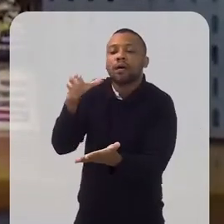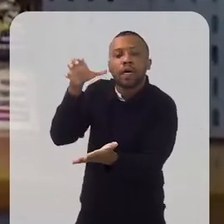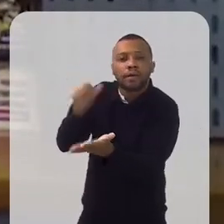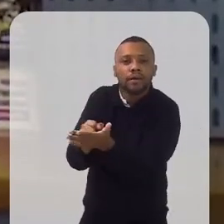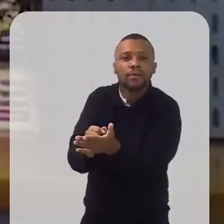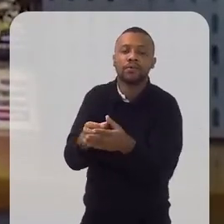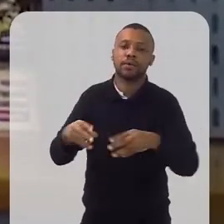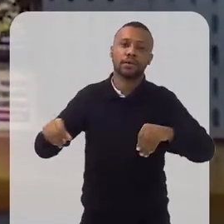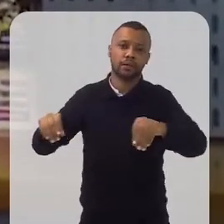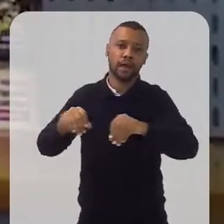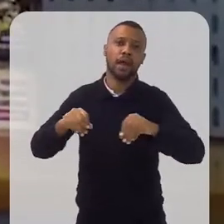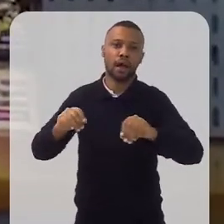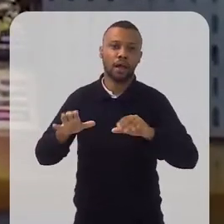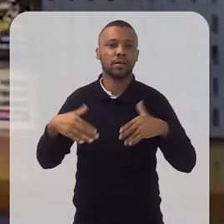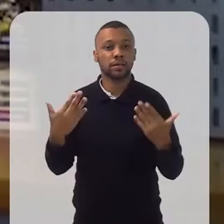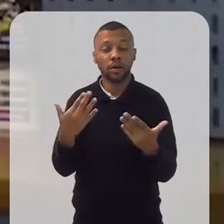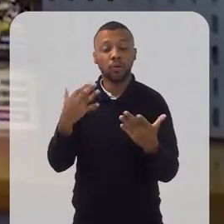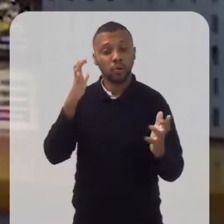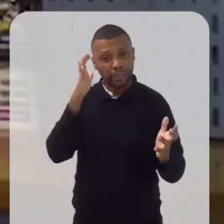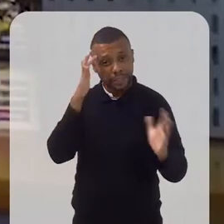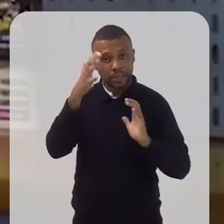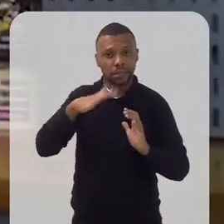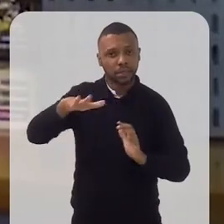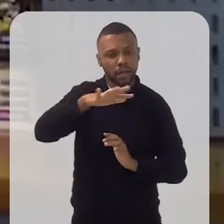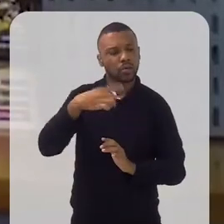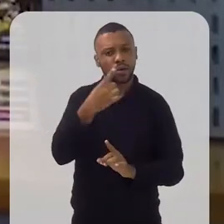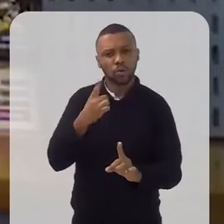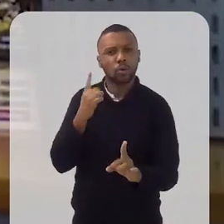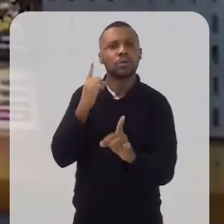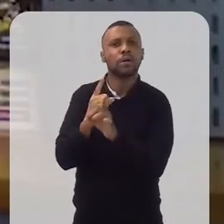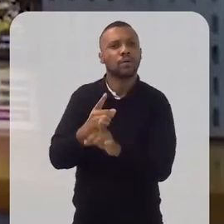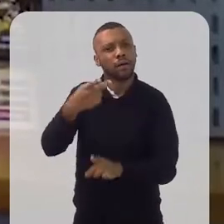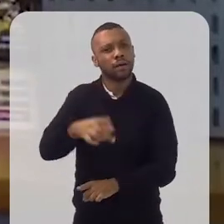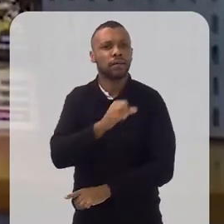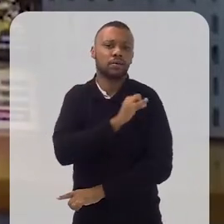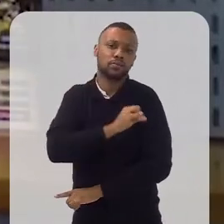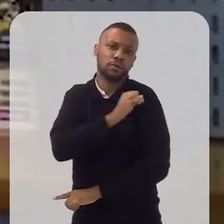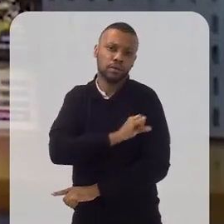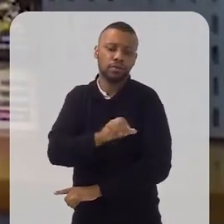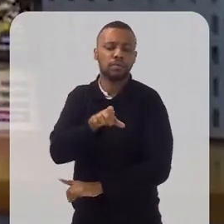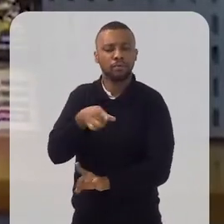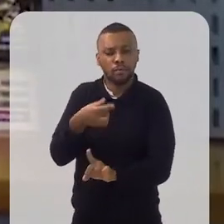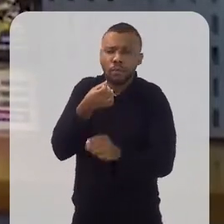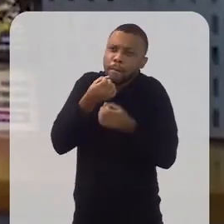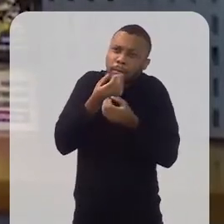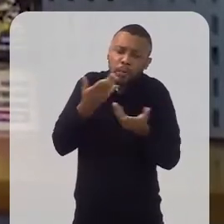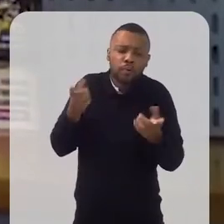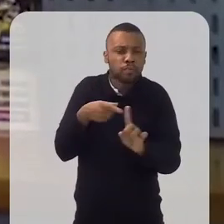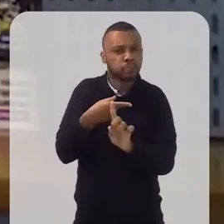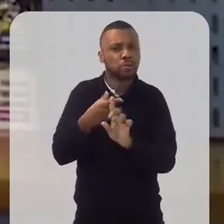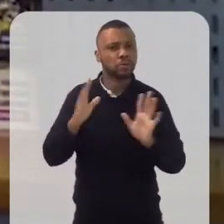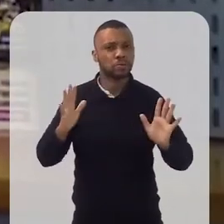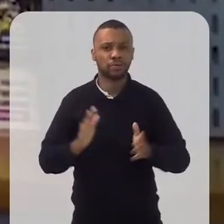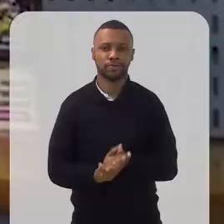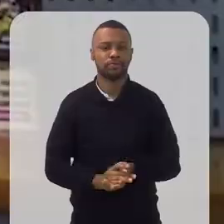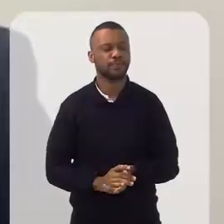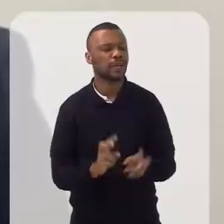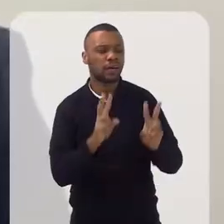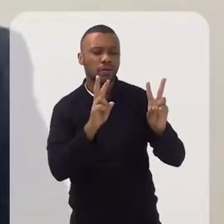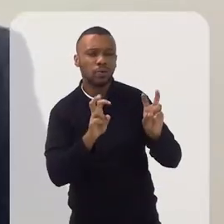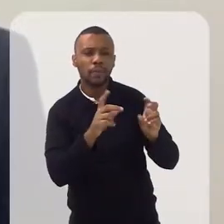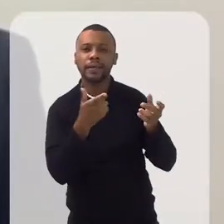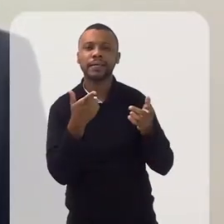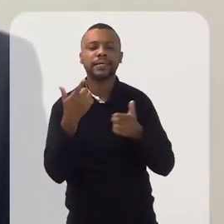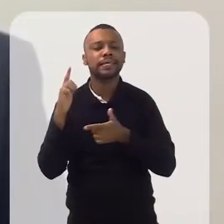final de suas terras. Então, é esse o cenário que a gente encontrou aqui no Rio de Janeiro, e um cenário positivo, eu diria. Em relação